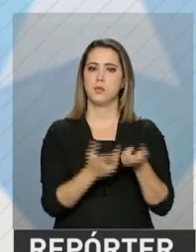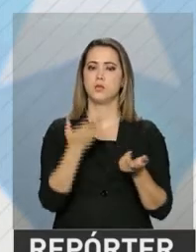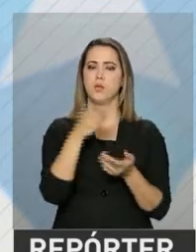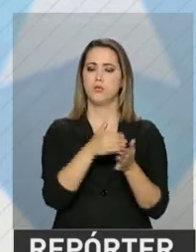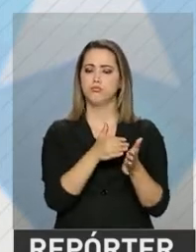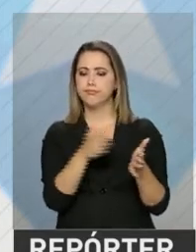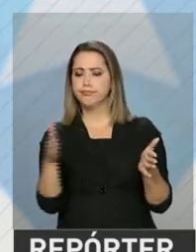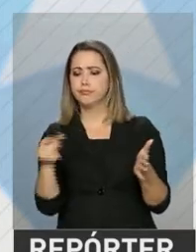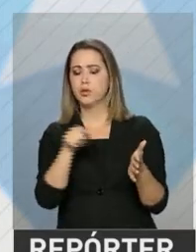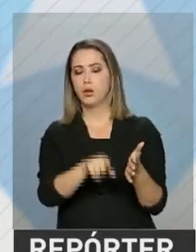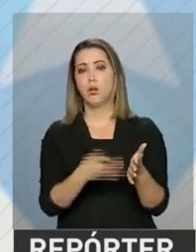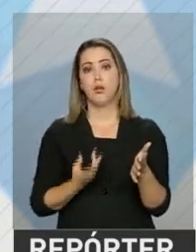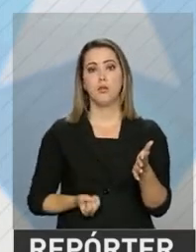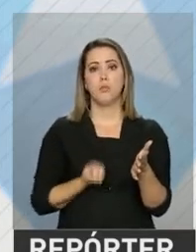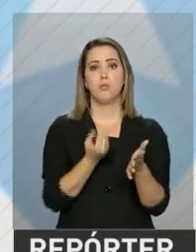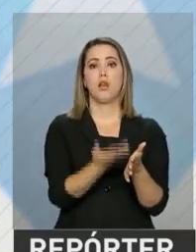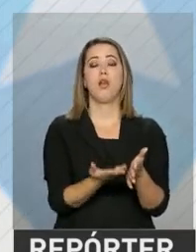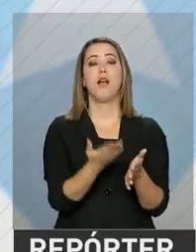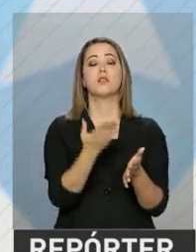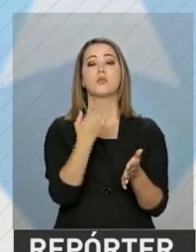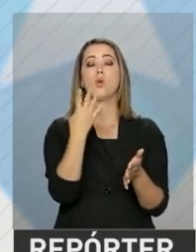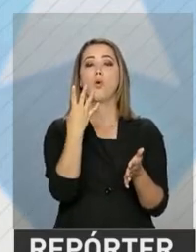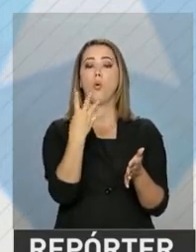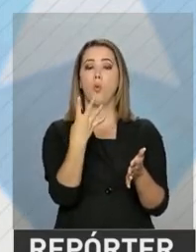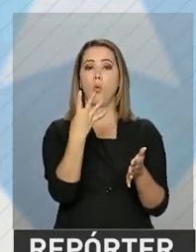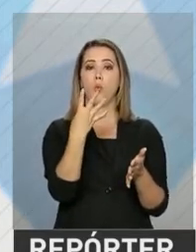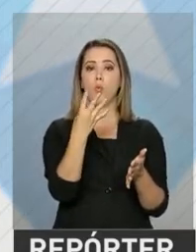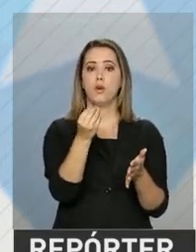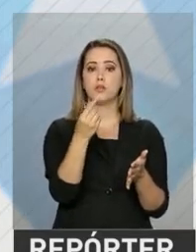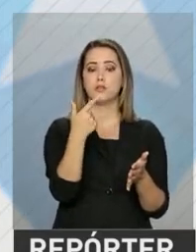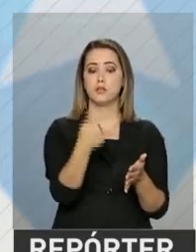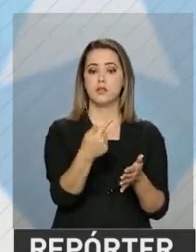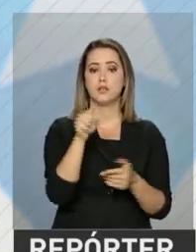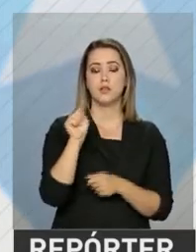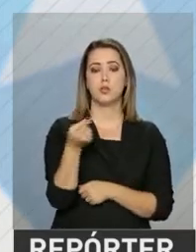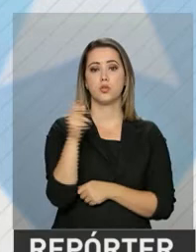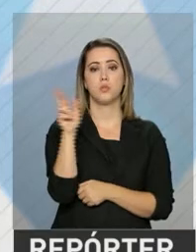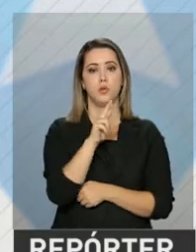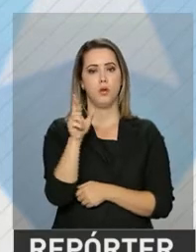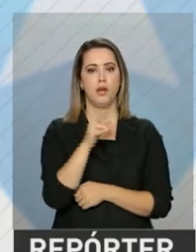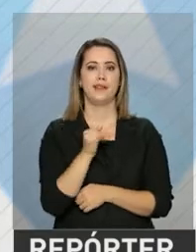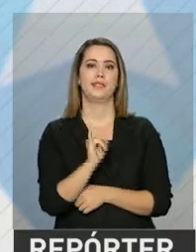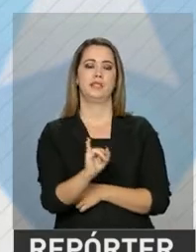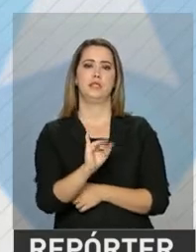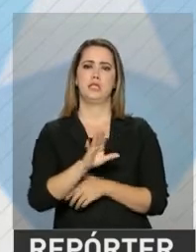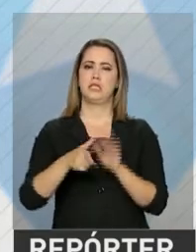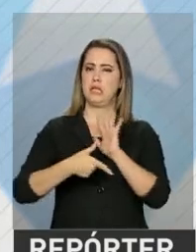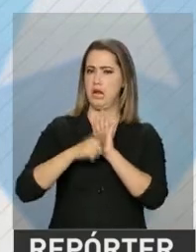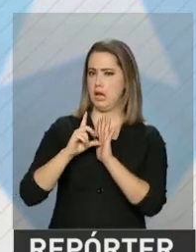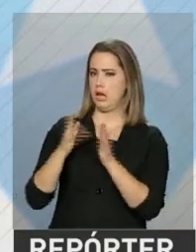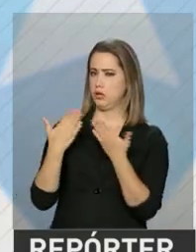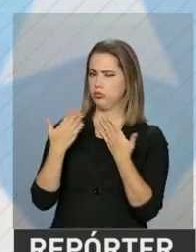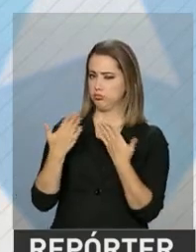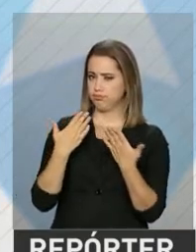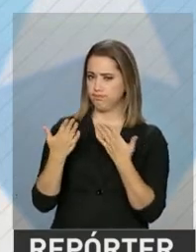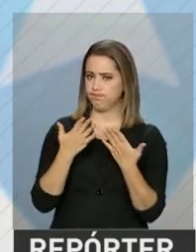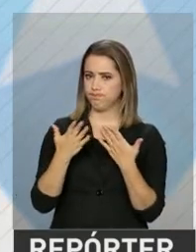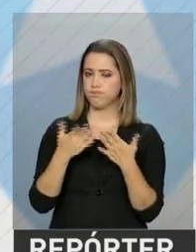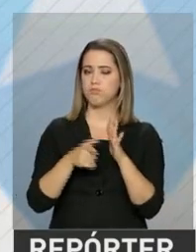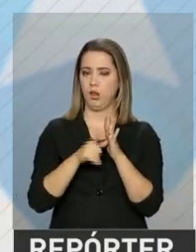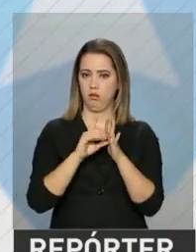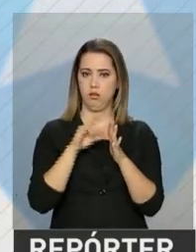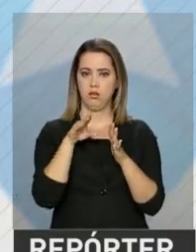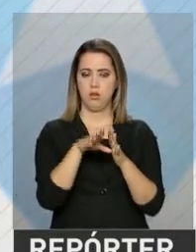período, foram gastos 407 mil reais com os deslocamentos. Se o governo ainda usasse o modelo anterior,